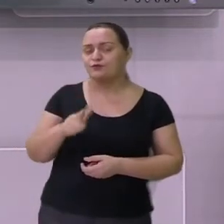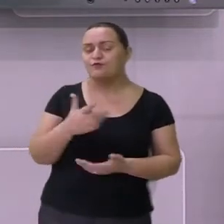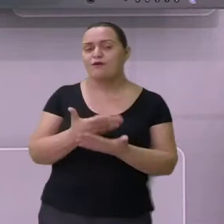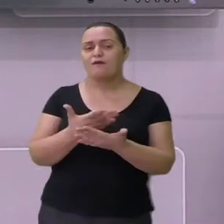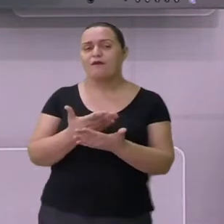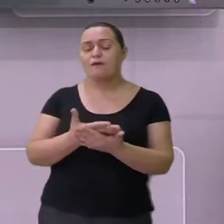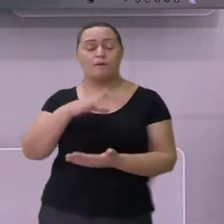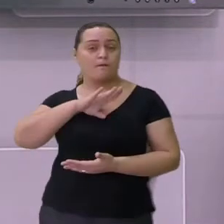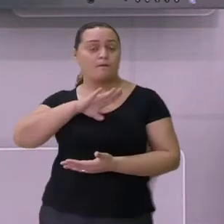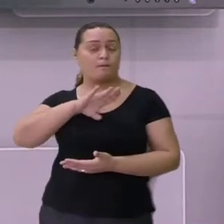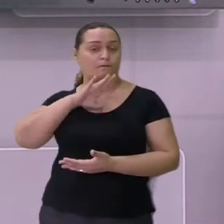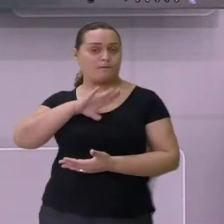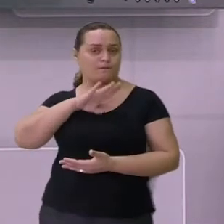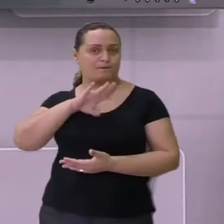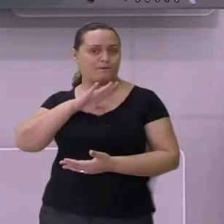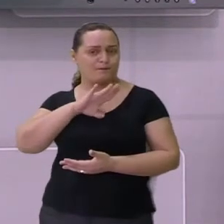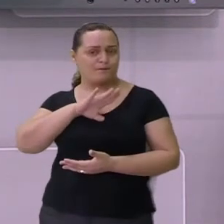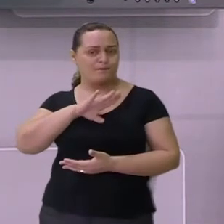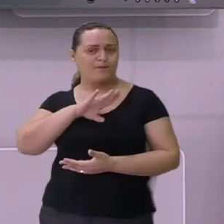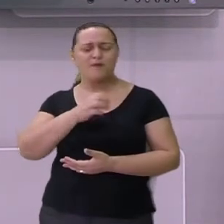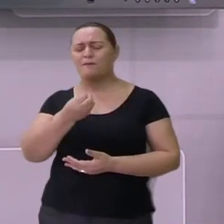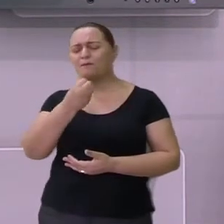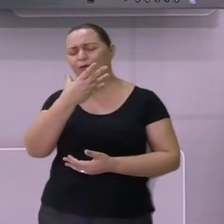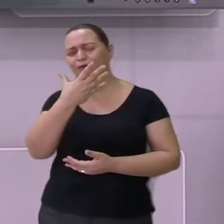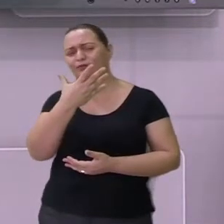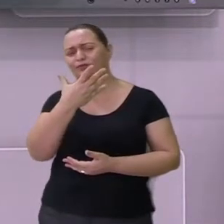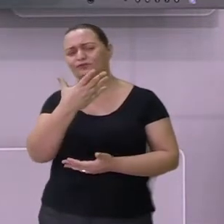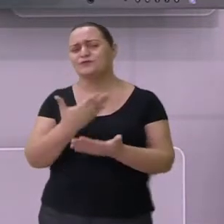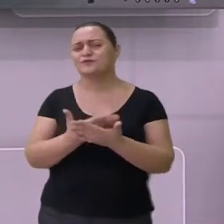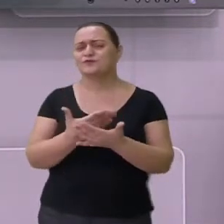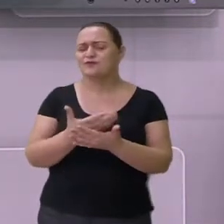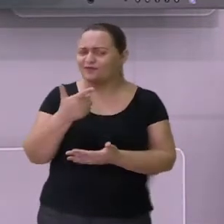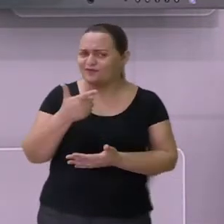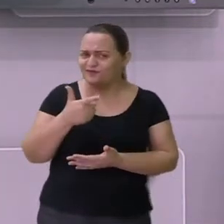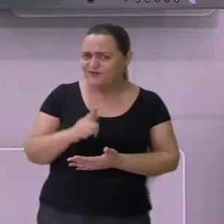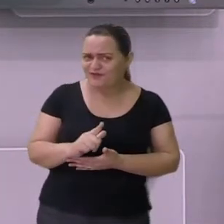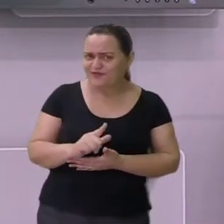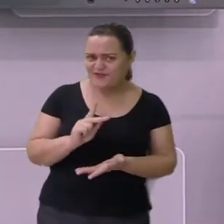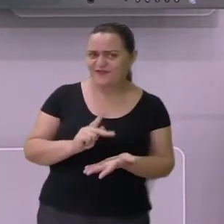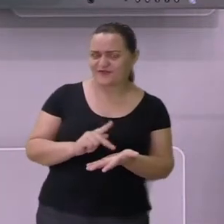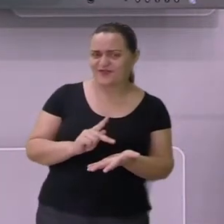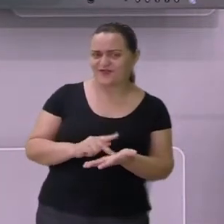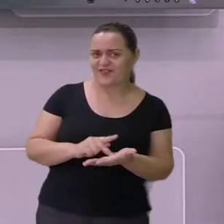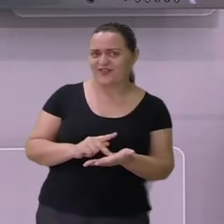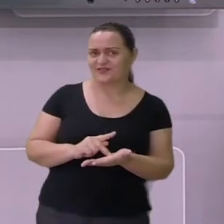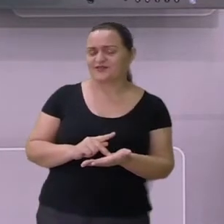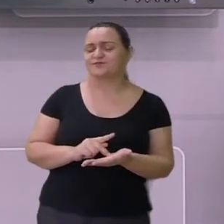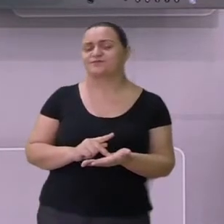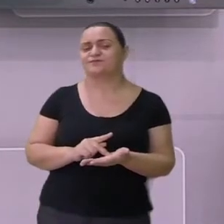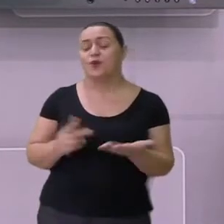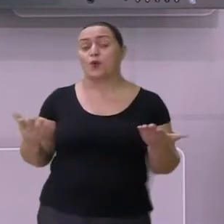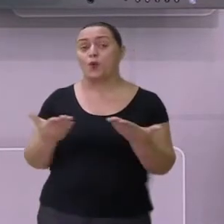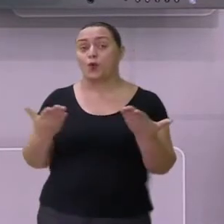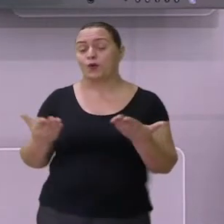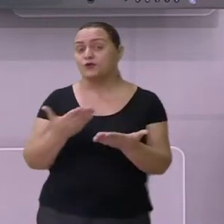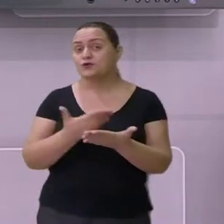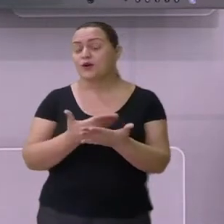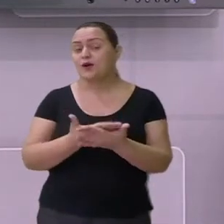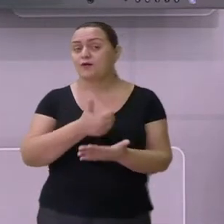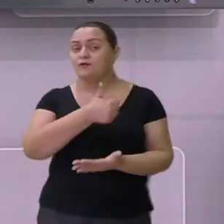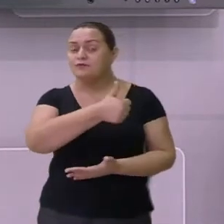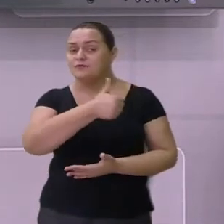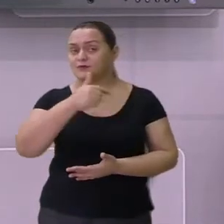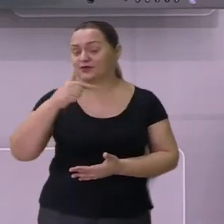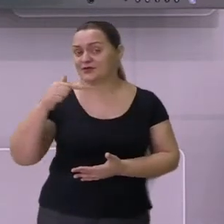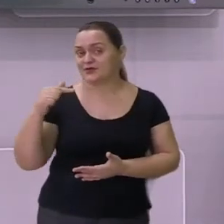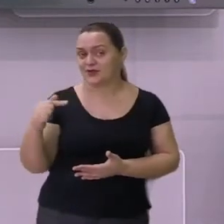língua portuguesa. Que delícia poder estudar mais um pouquinho, né? Aula 17 aí da sua plataforma. Meu nome é